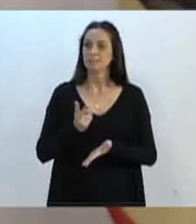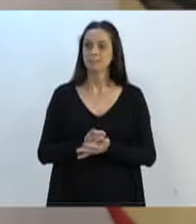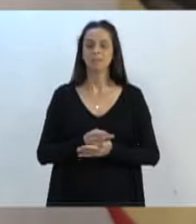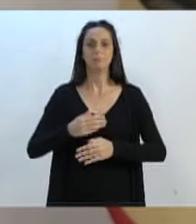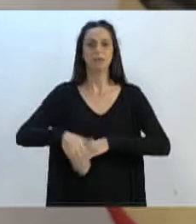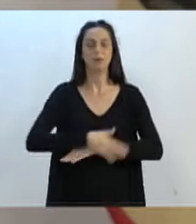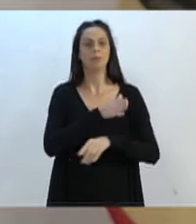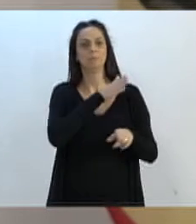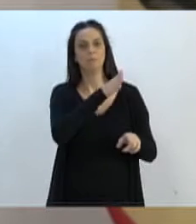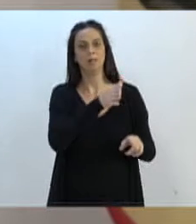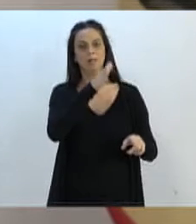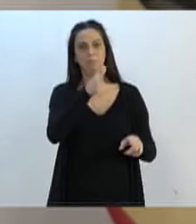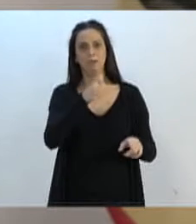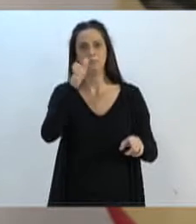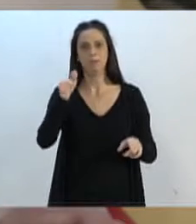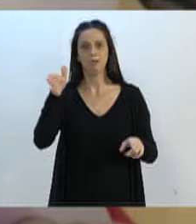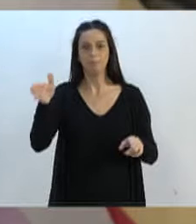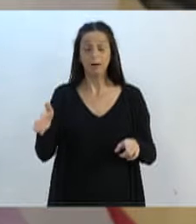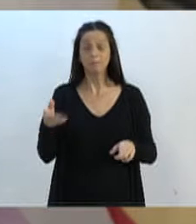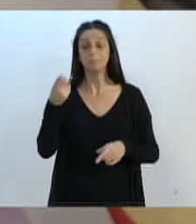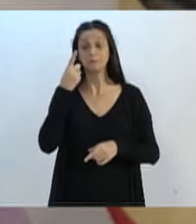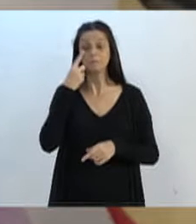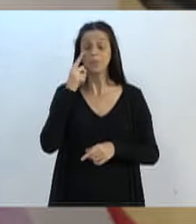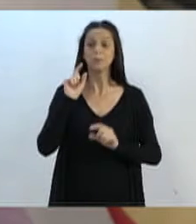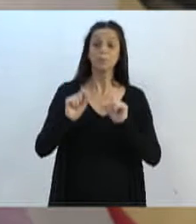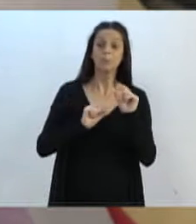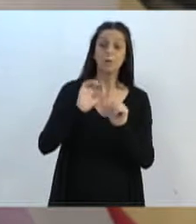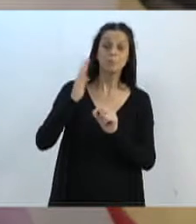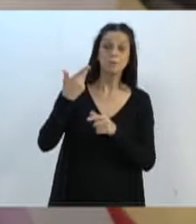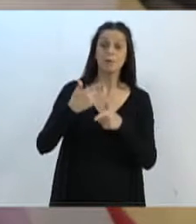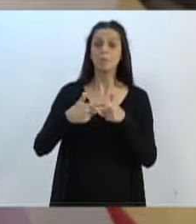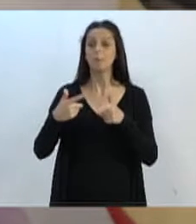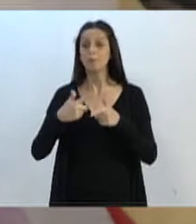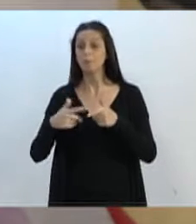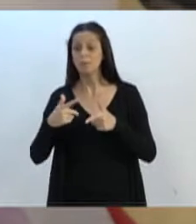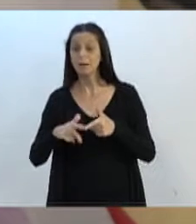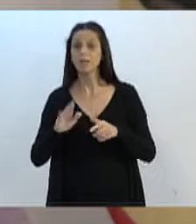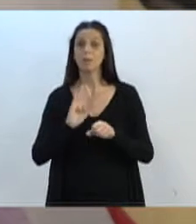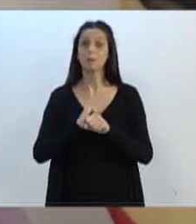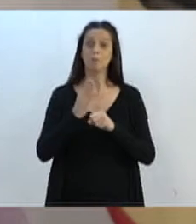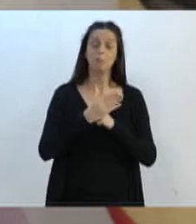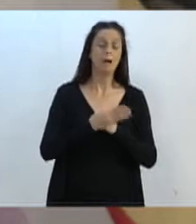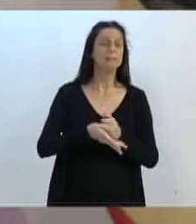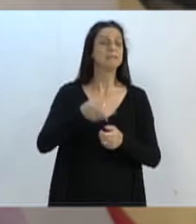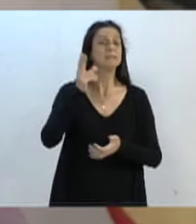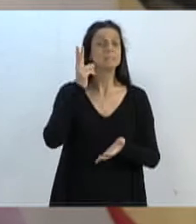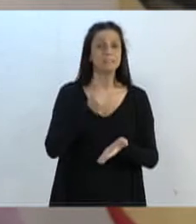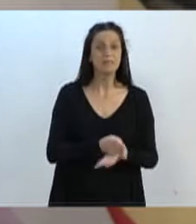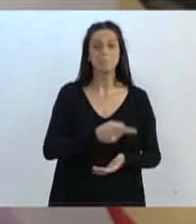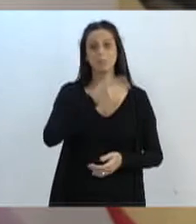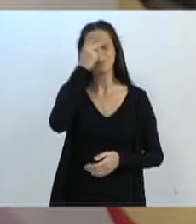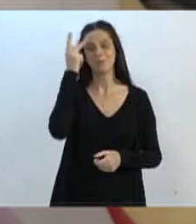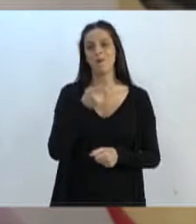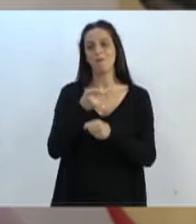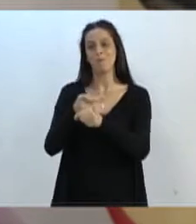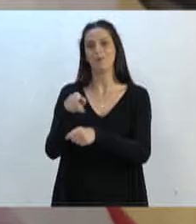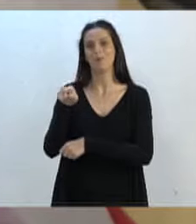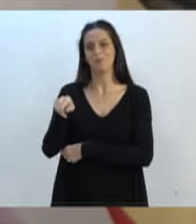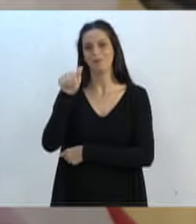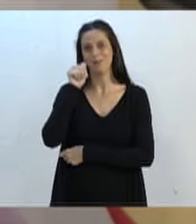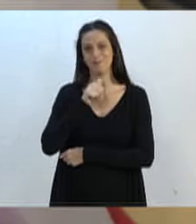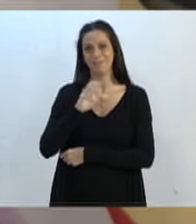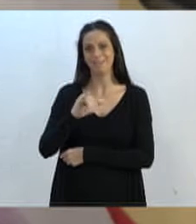em casa, e os problemas do bairro primeiro chegam até ela, até as Associações de Moradores, para que se dê um